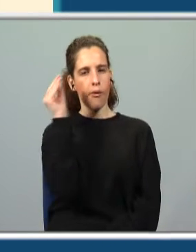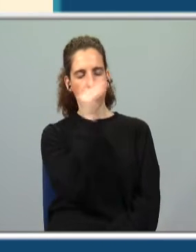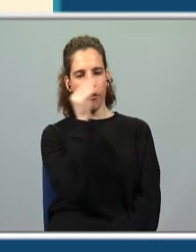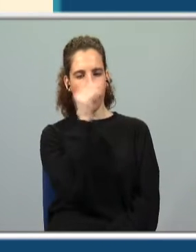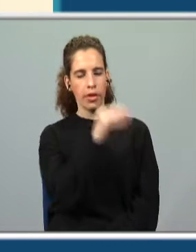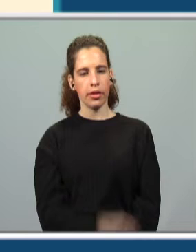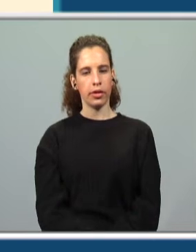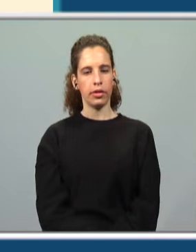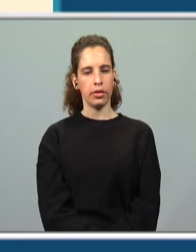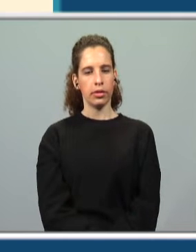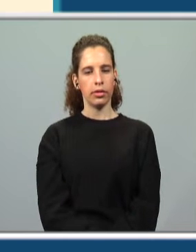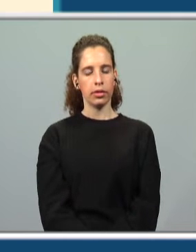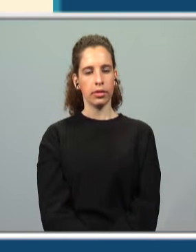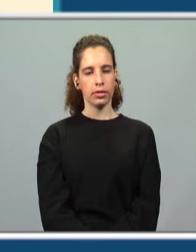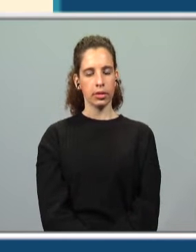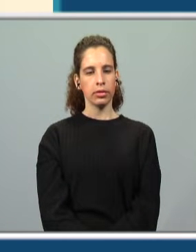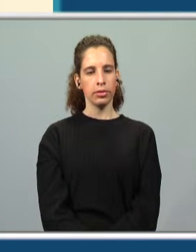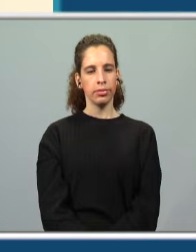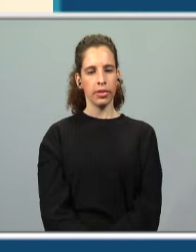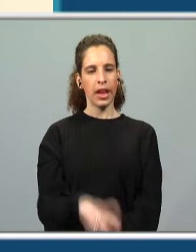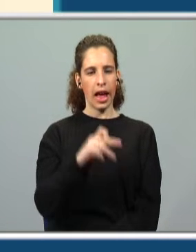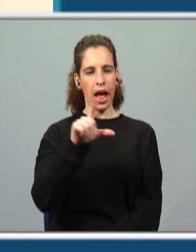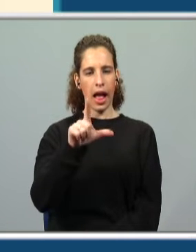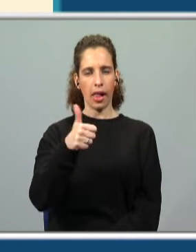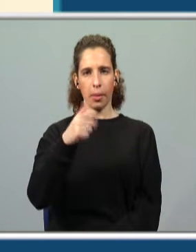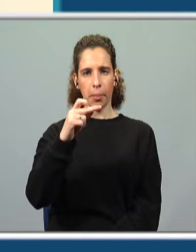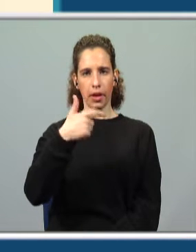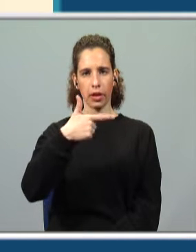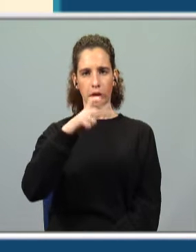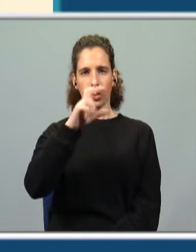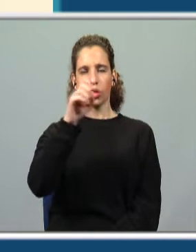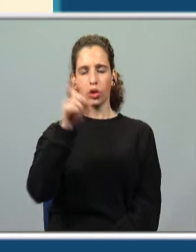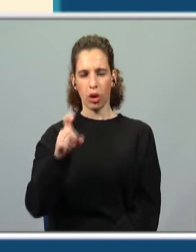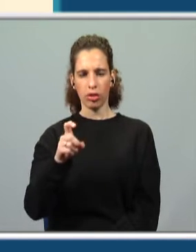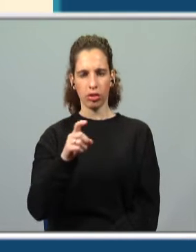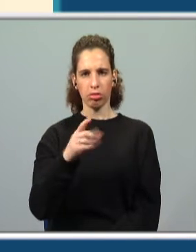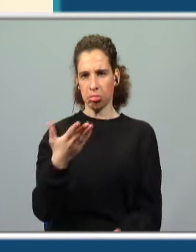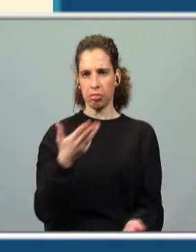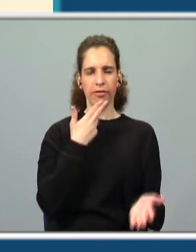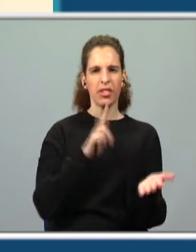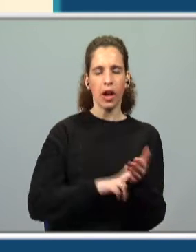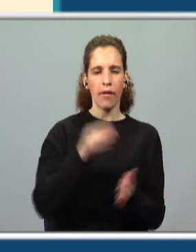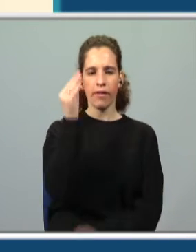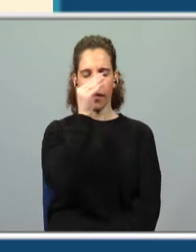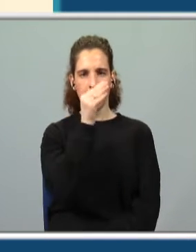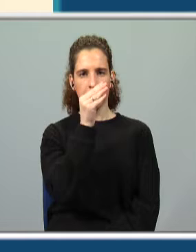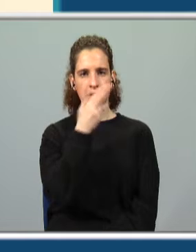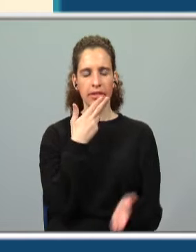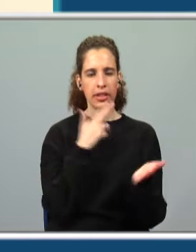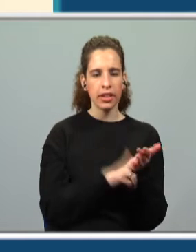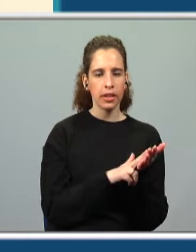será falsa? Era um albatroz. É verdadeira ou falsa? É verdadeira?